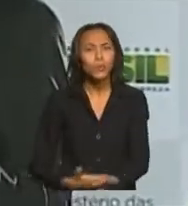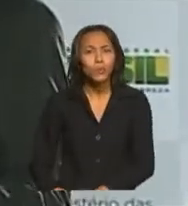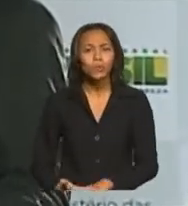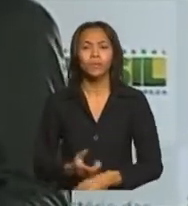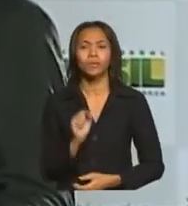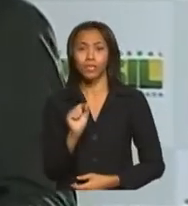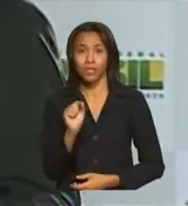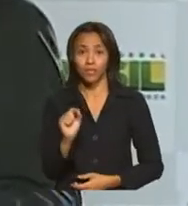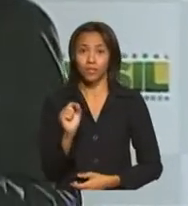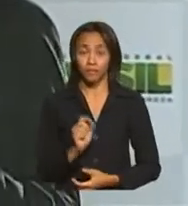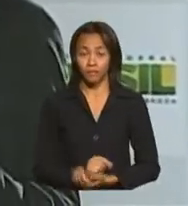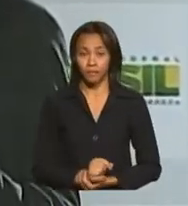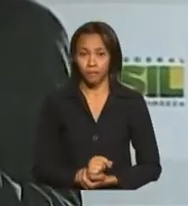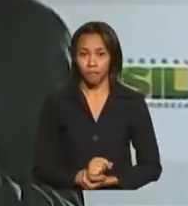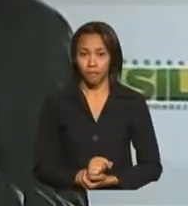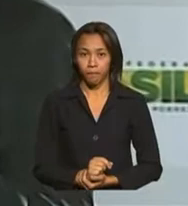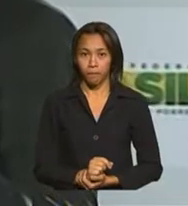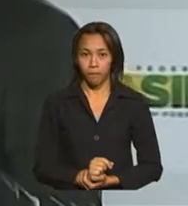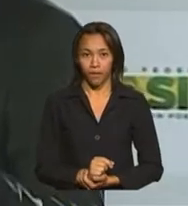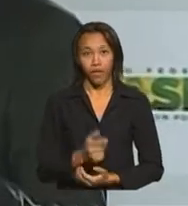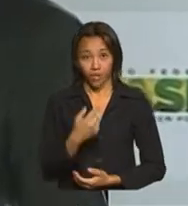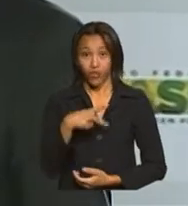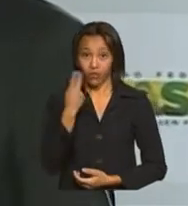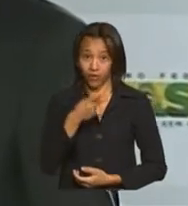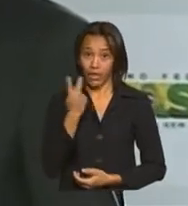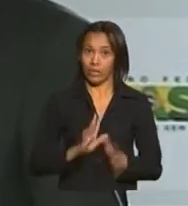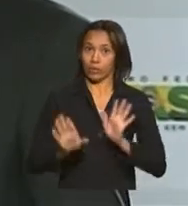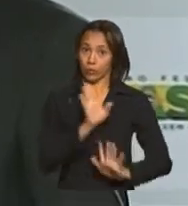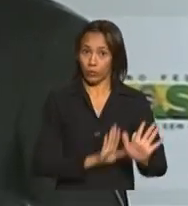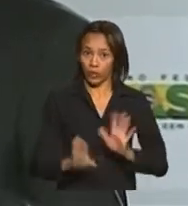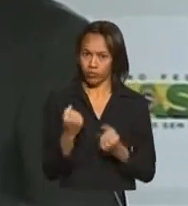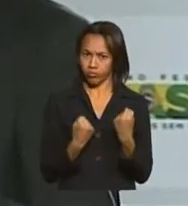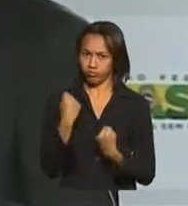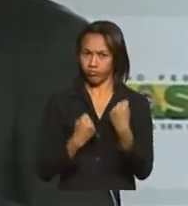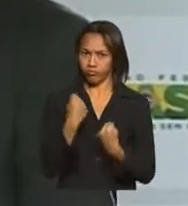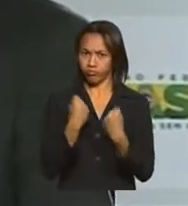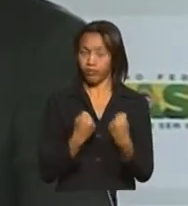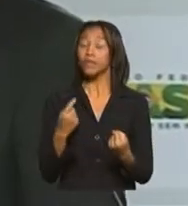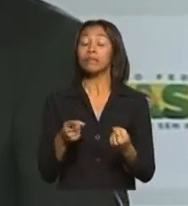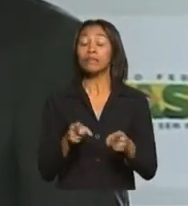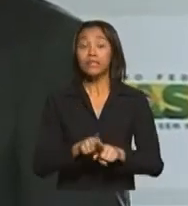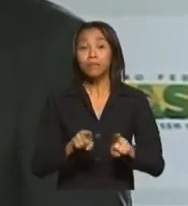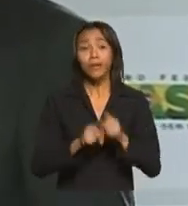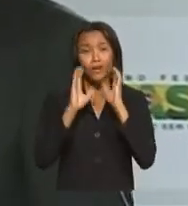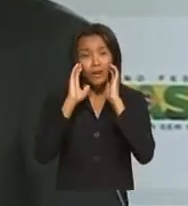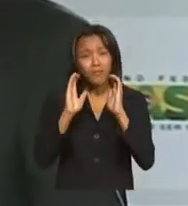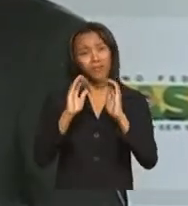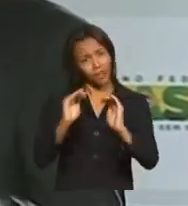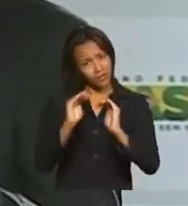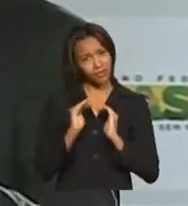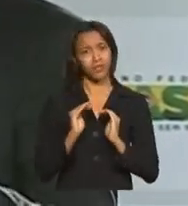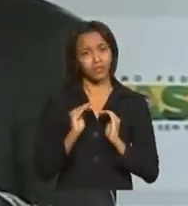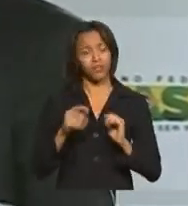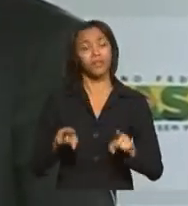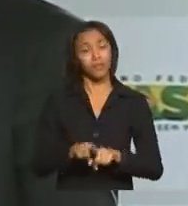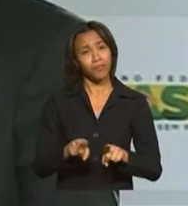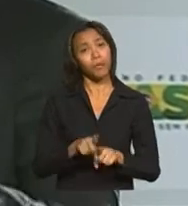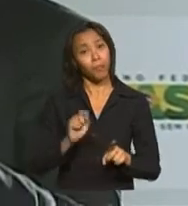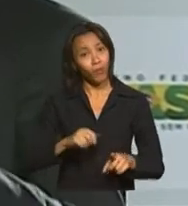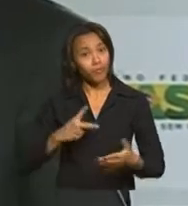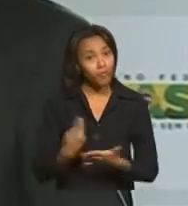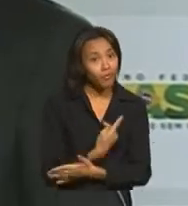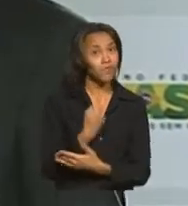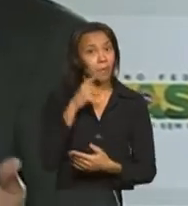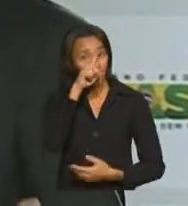direção, eu diria, diligente. E tem que respeitar a si mesmo, porque ali ele também pode estar